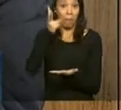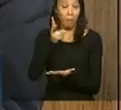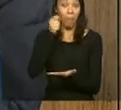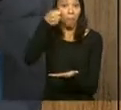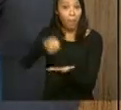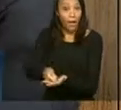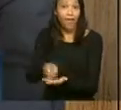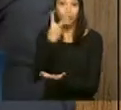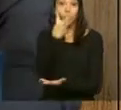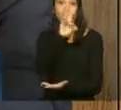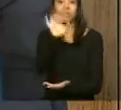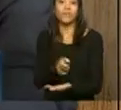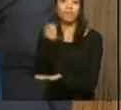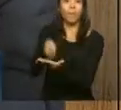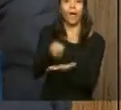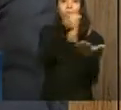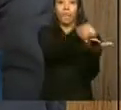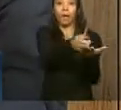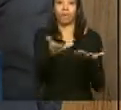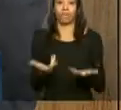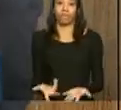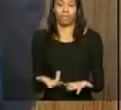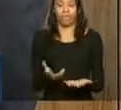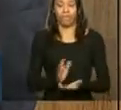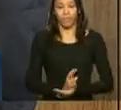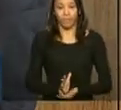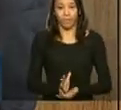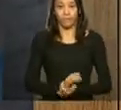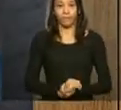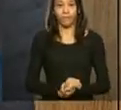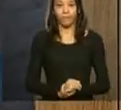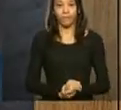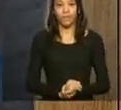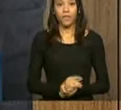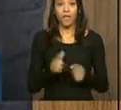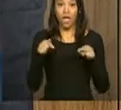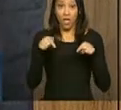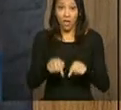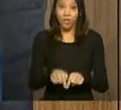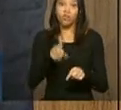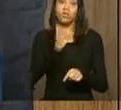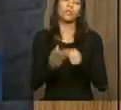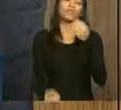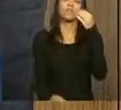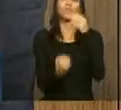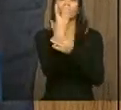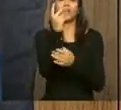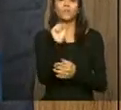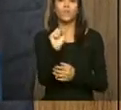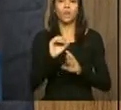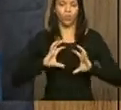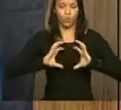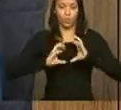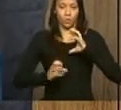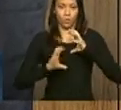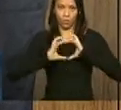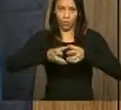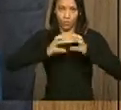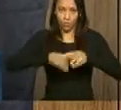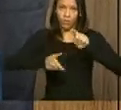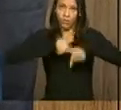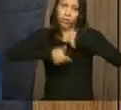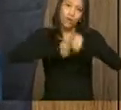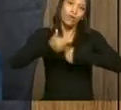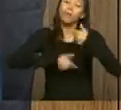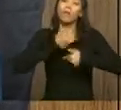as multinacionais não sejam taxadas em nenhum lugar. Então, foi criado um grupo de trabalho com os